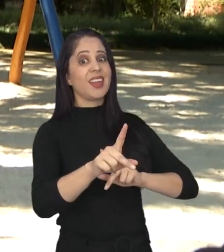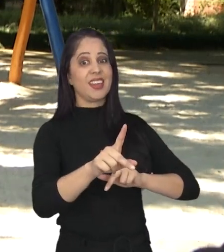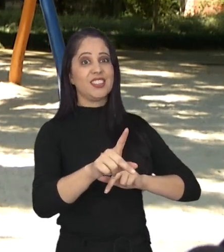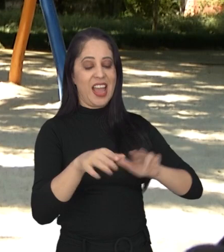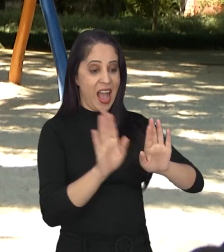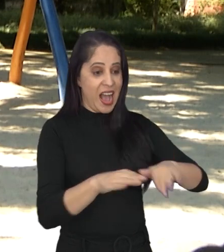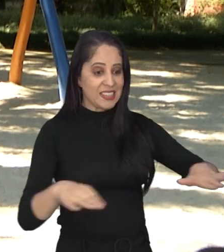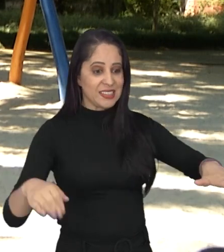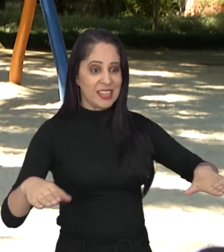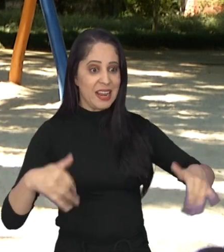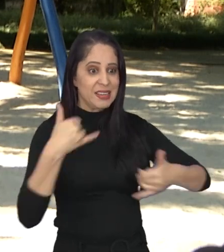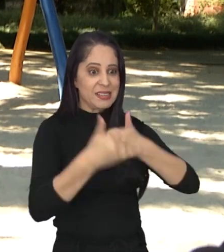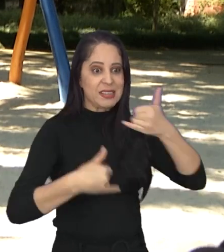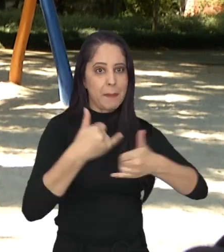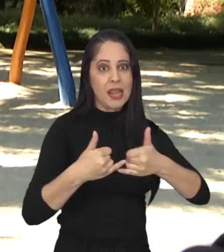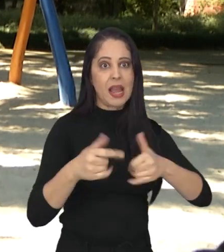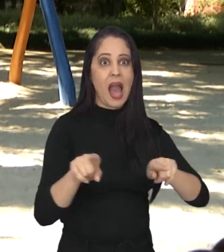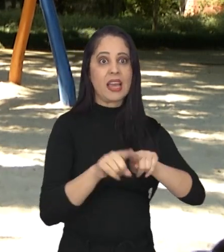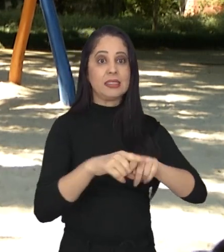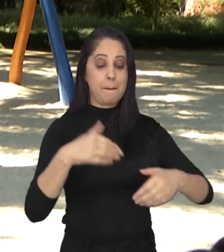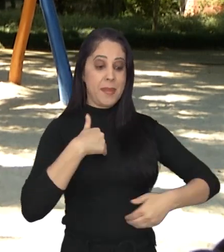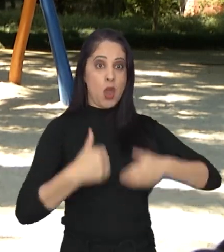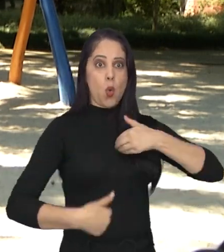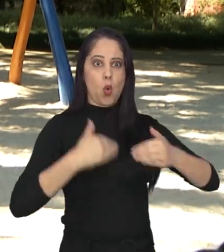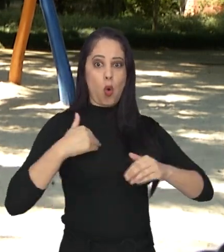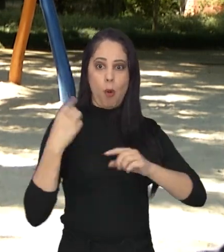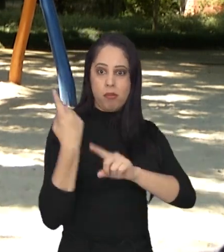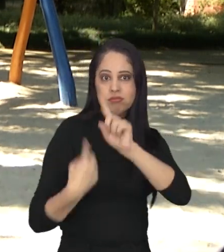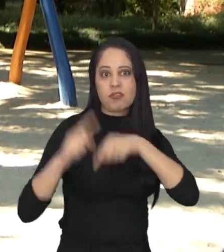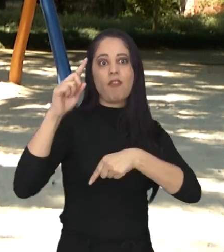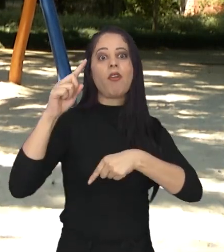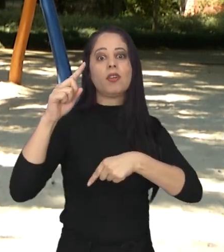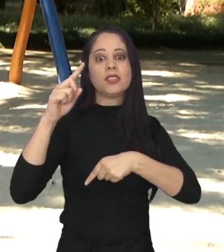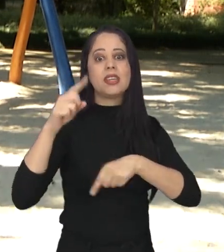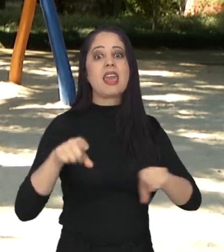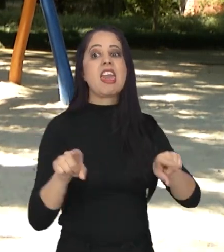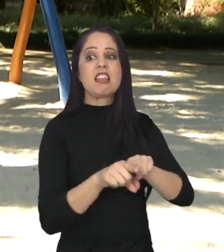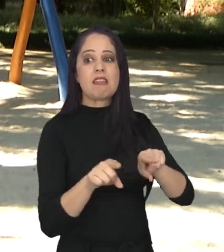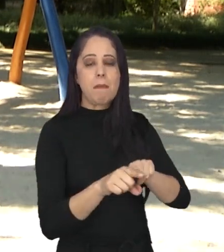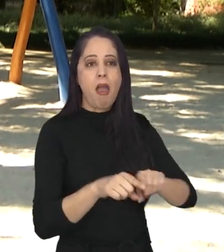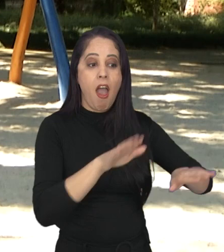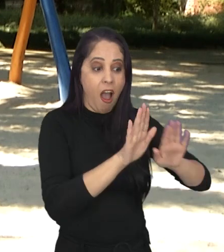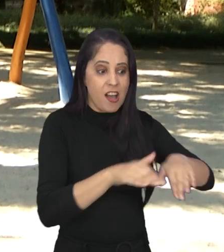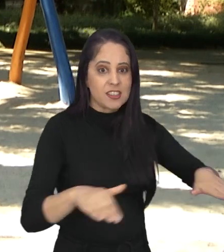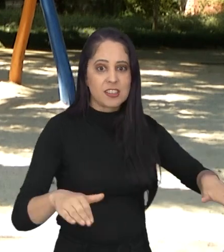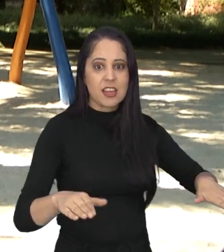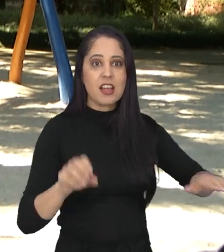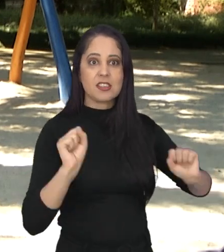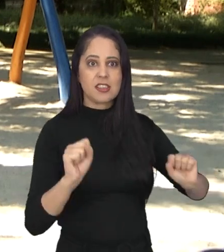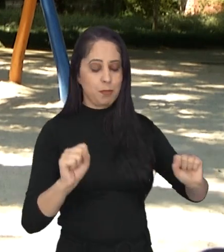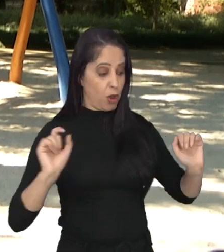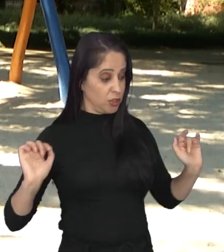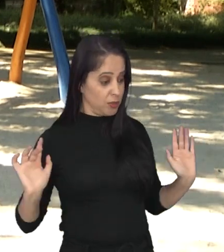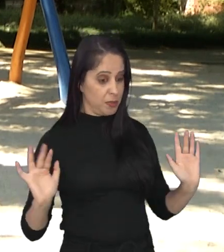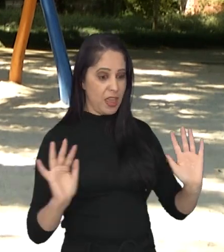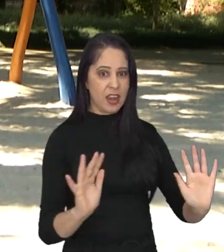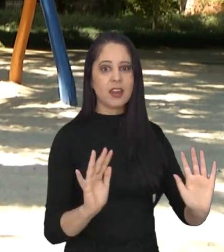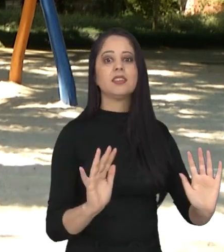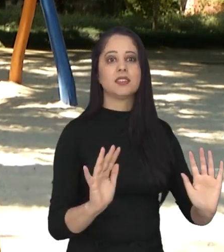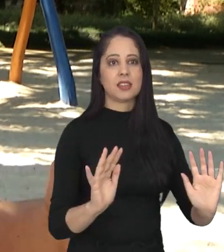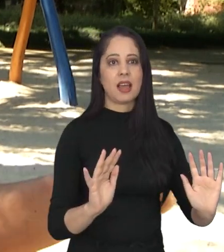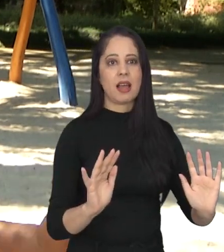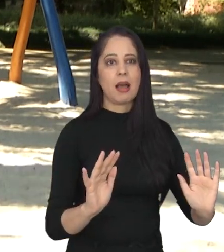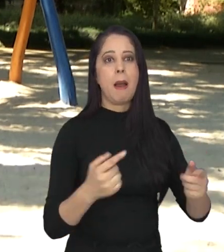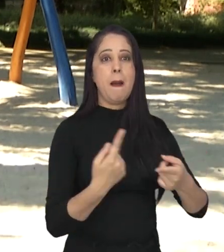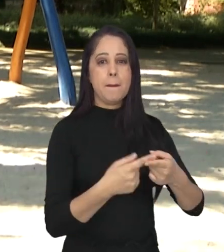diferente, as crianças vão poder desenvolver mais, as crianças vão poder dar continuidade no